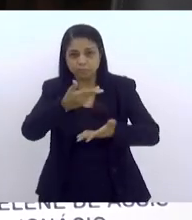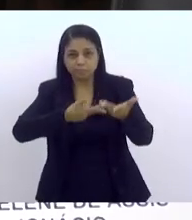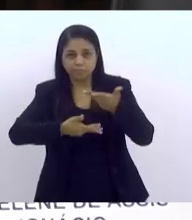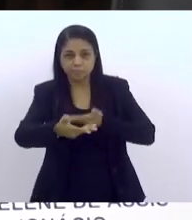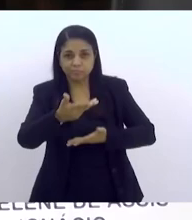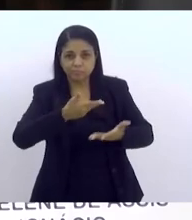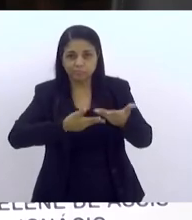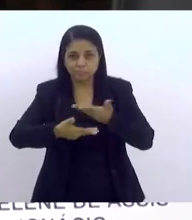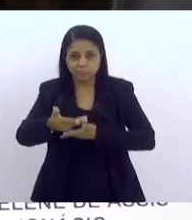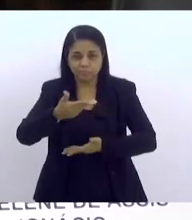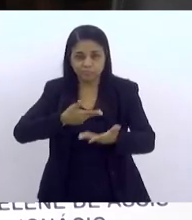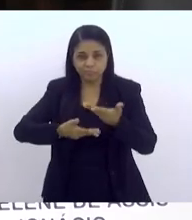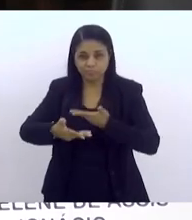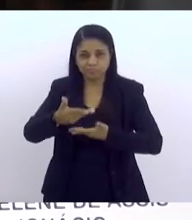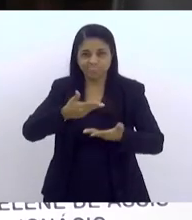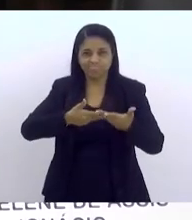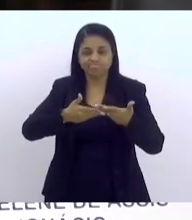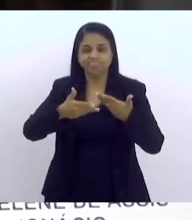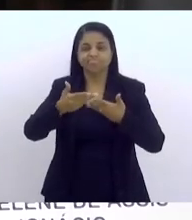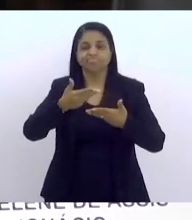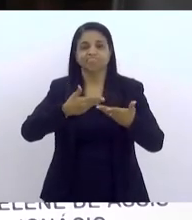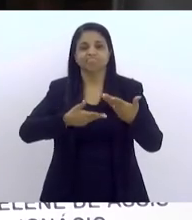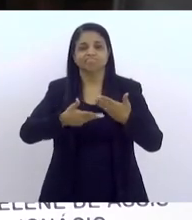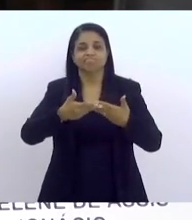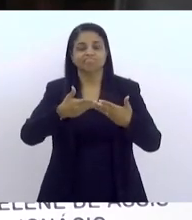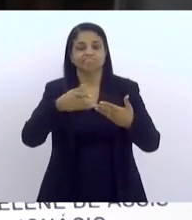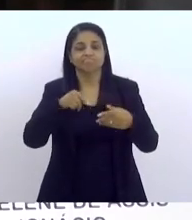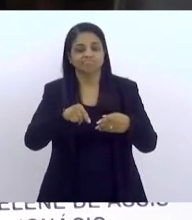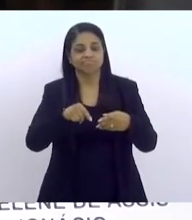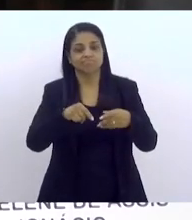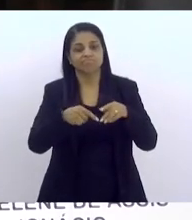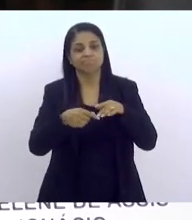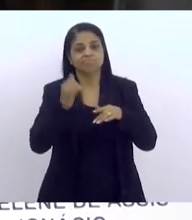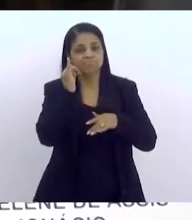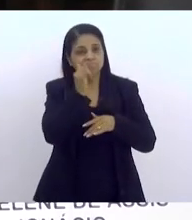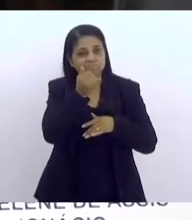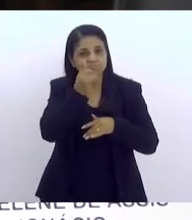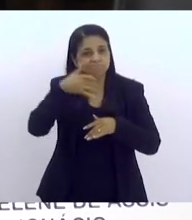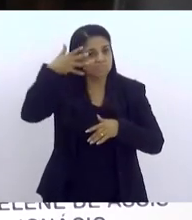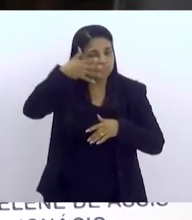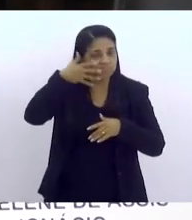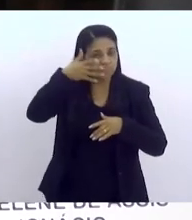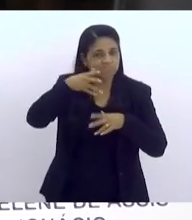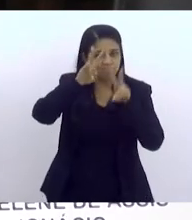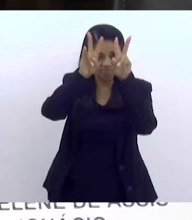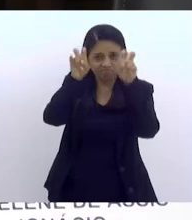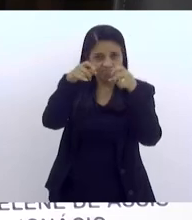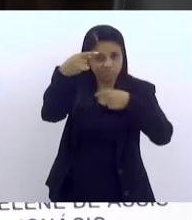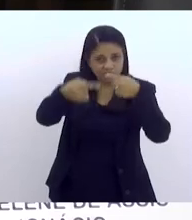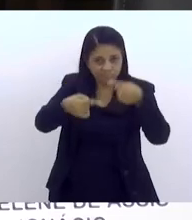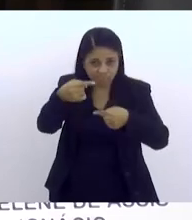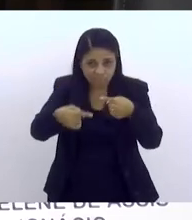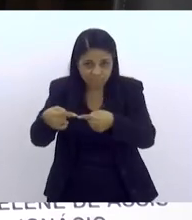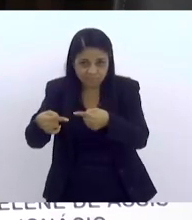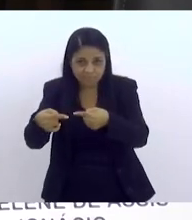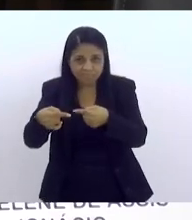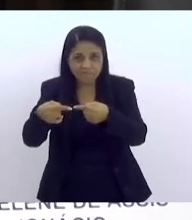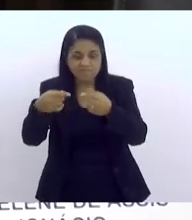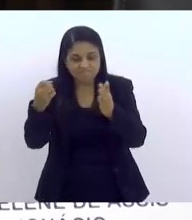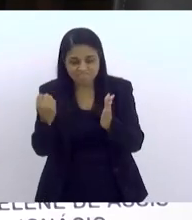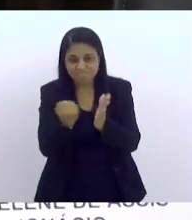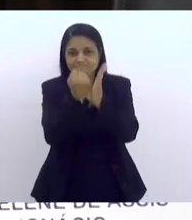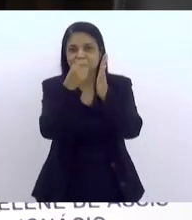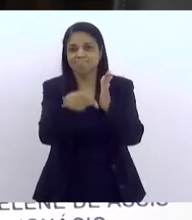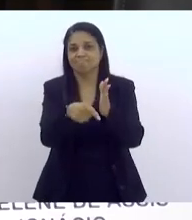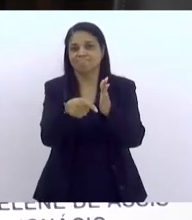e de repertório que trate desta questão, ela está bem demarcada